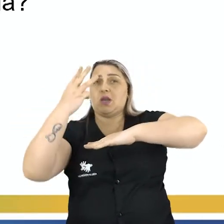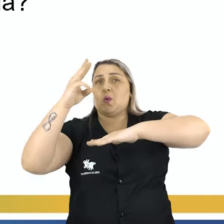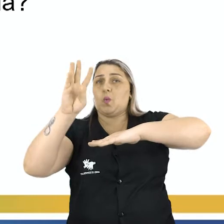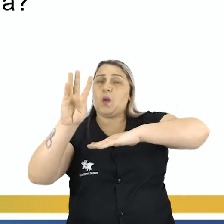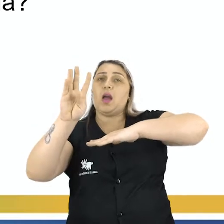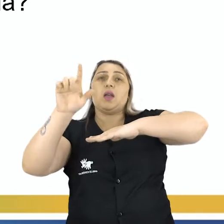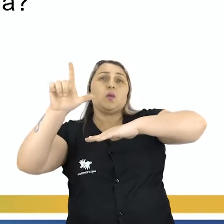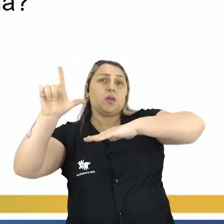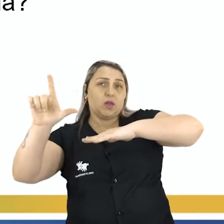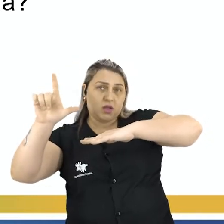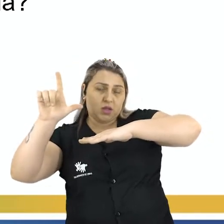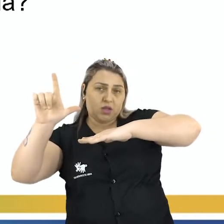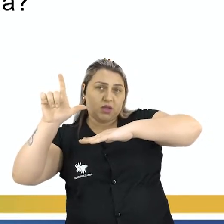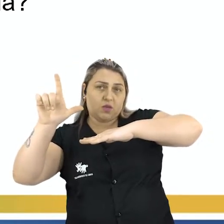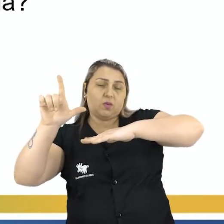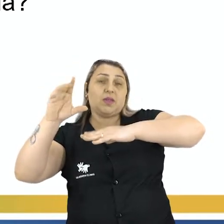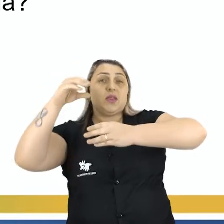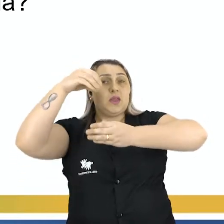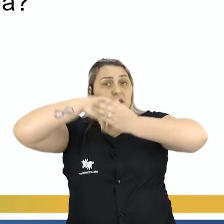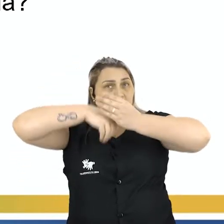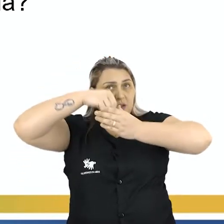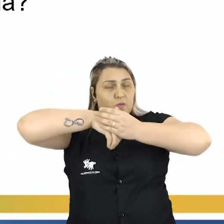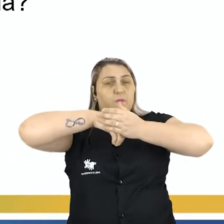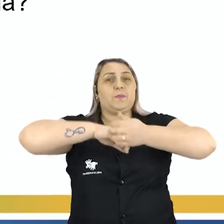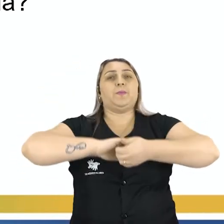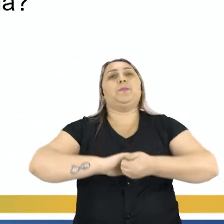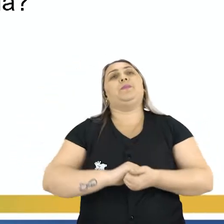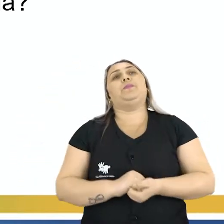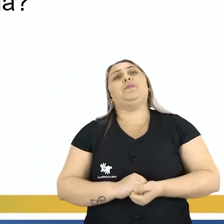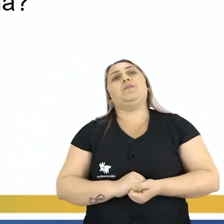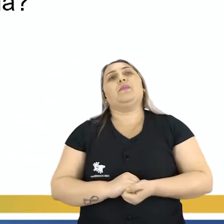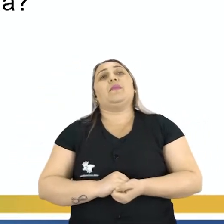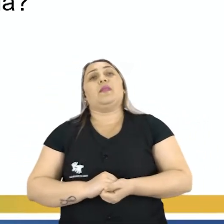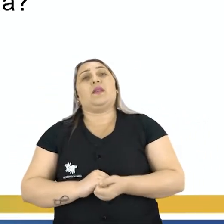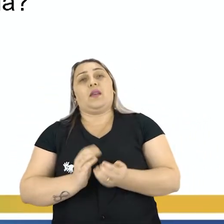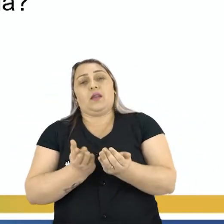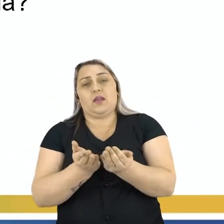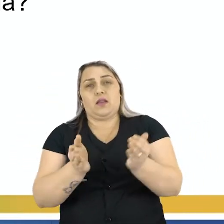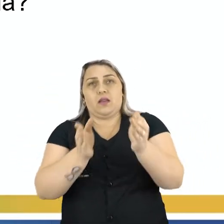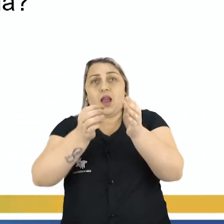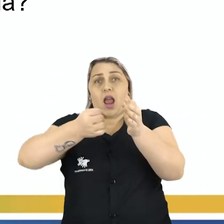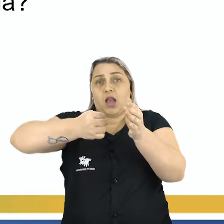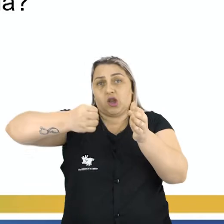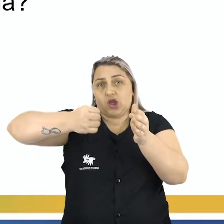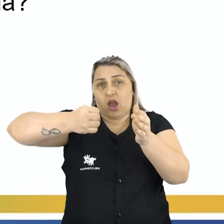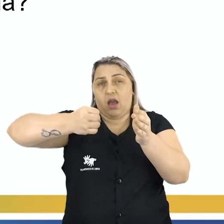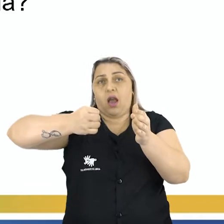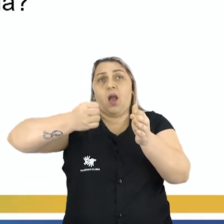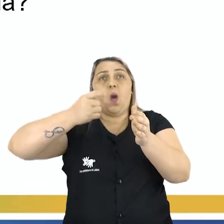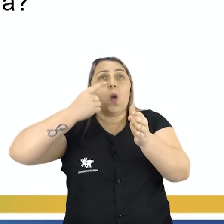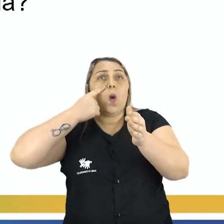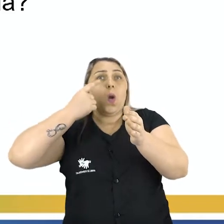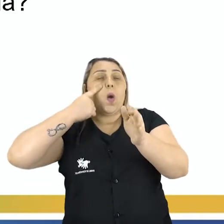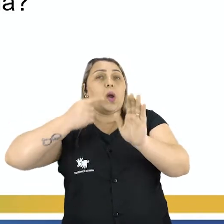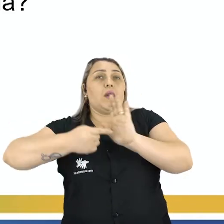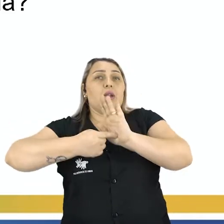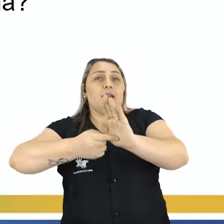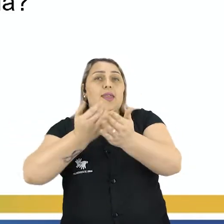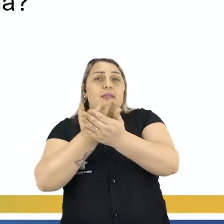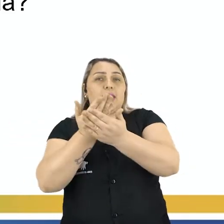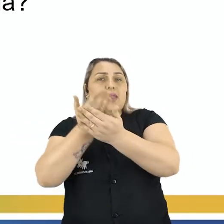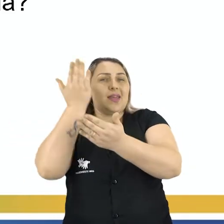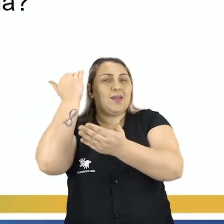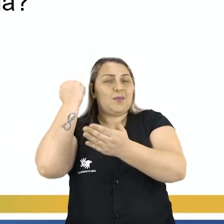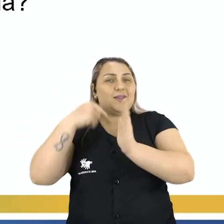litros dentro dela A jarra Você acha Olha as jarras que eu te apresentei na aula